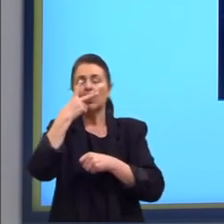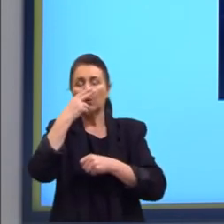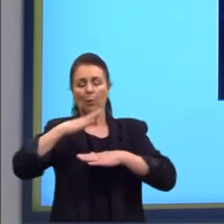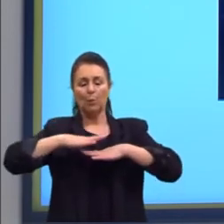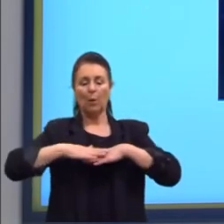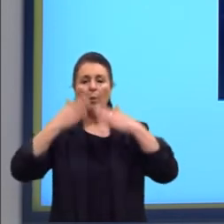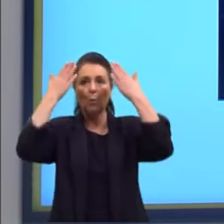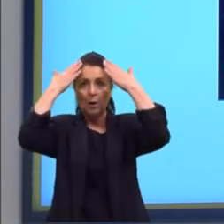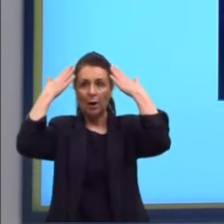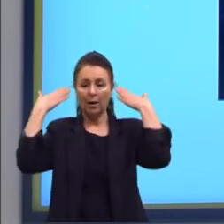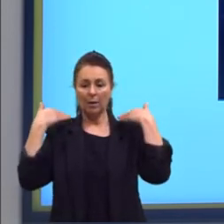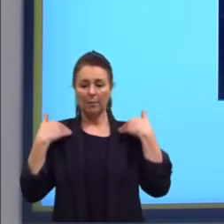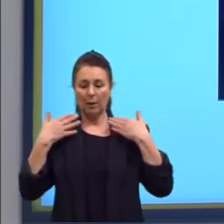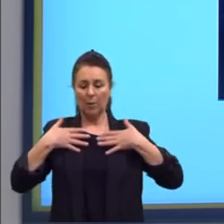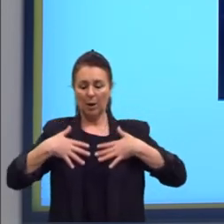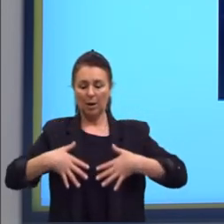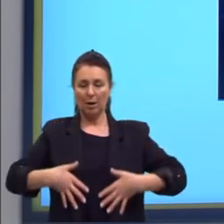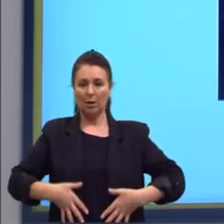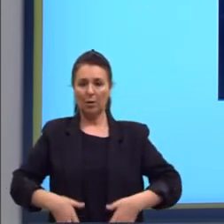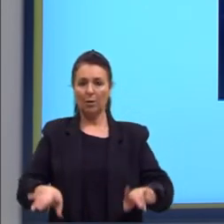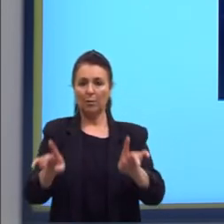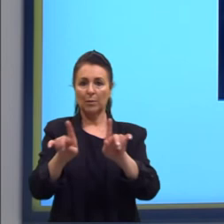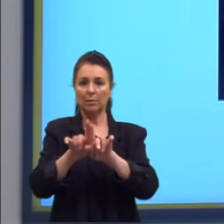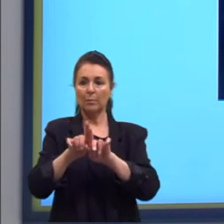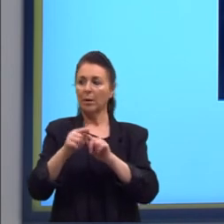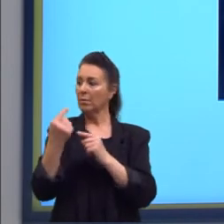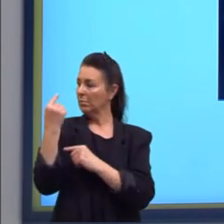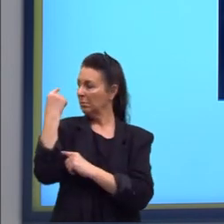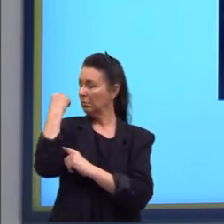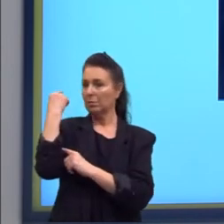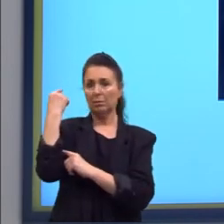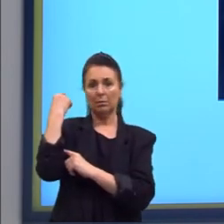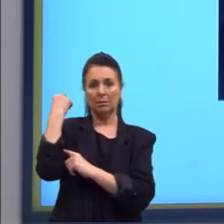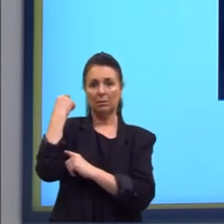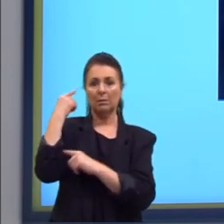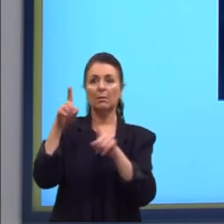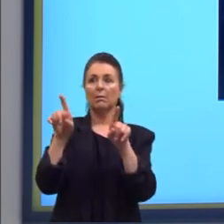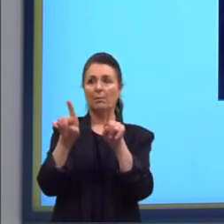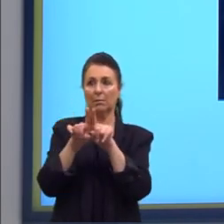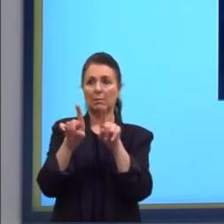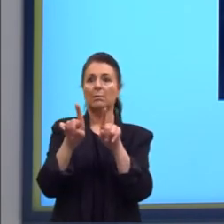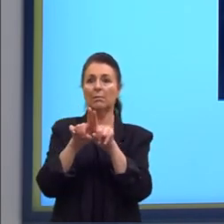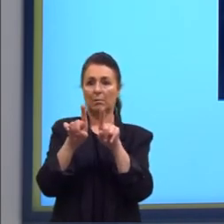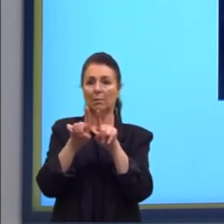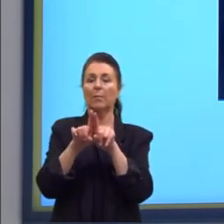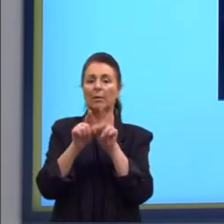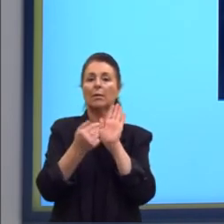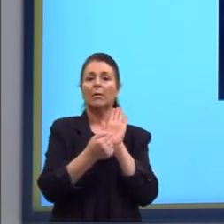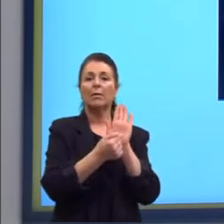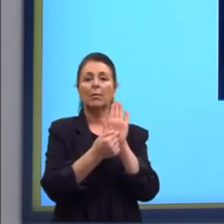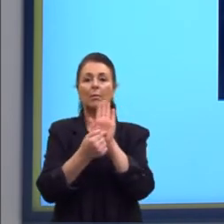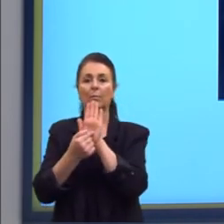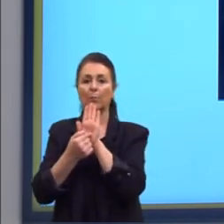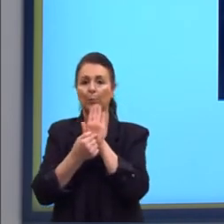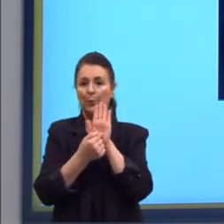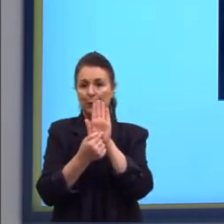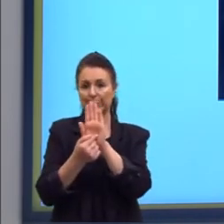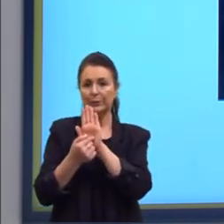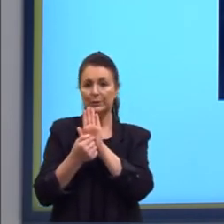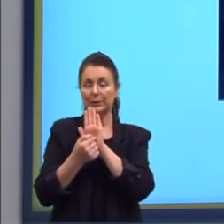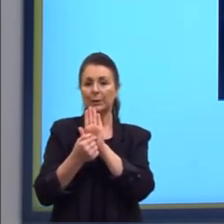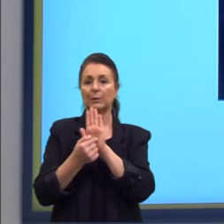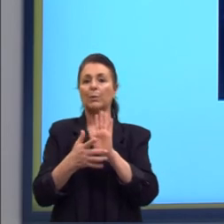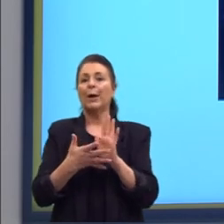cabelinho, a roupa e até o fundo ali atrás do logo, fazendo referência a essa